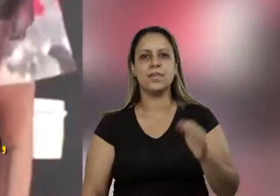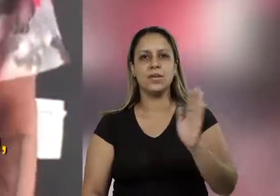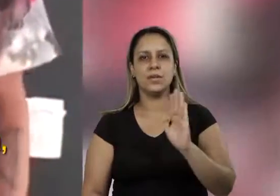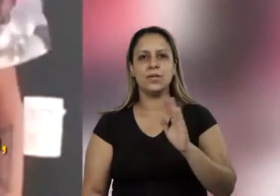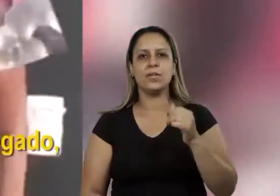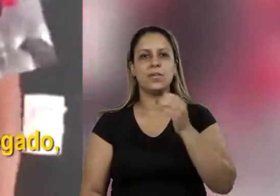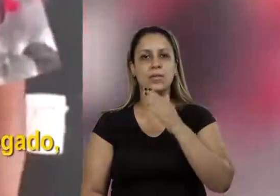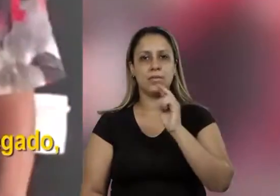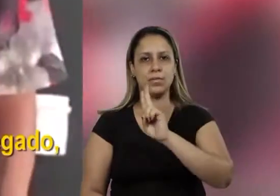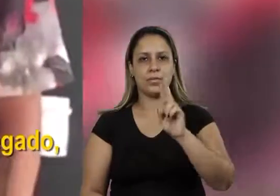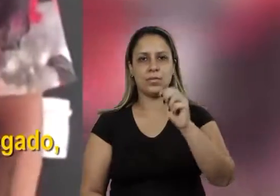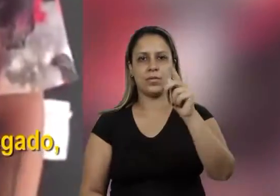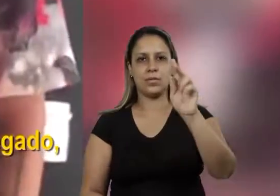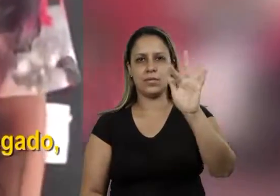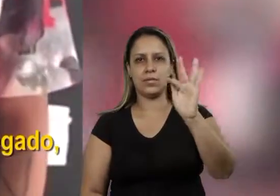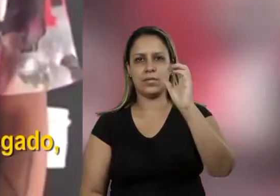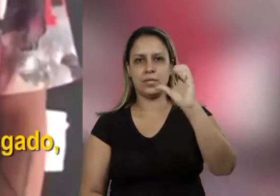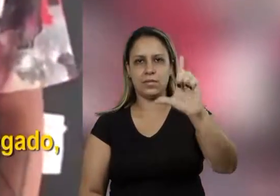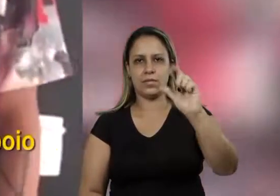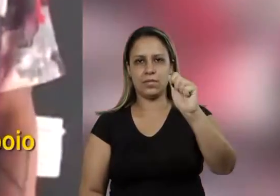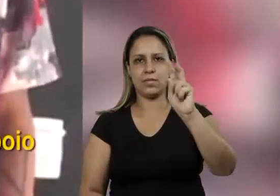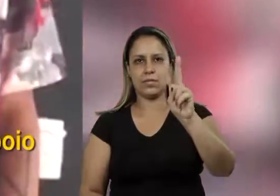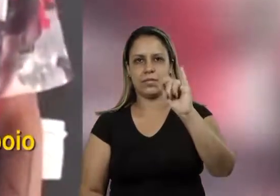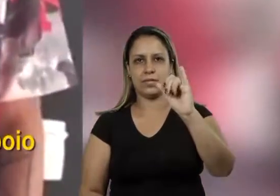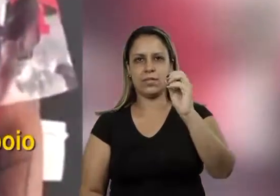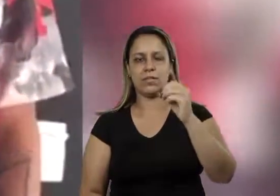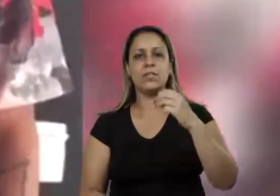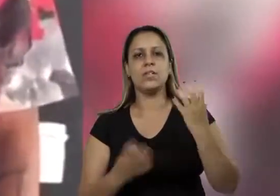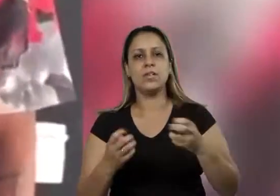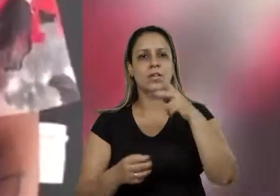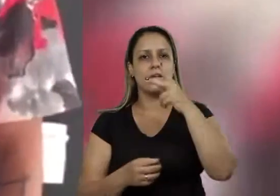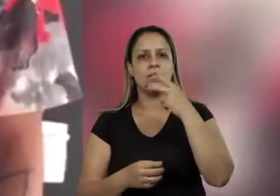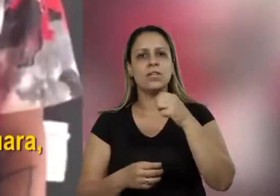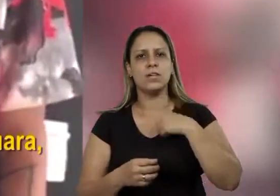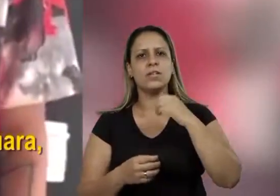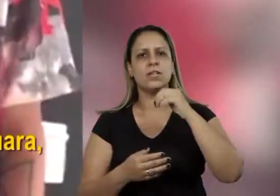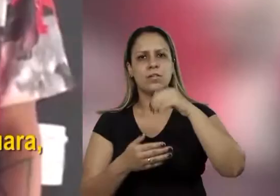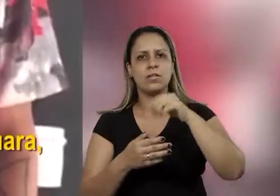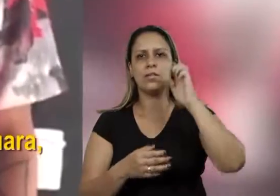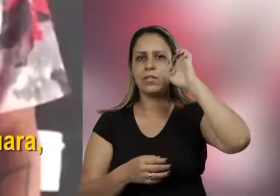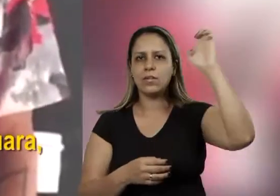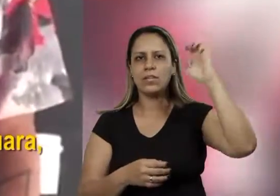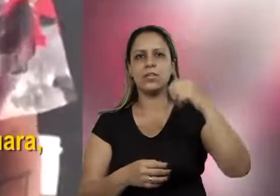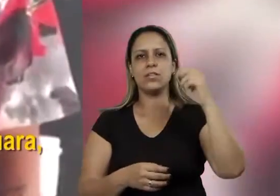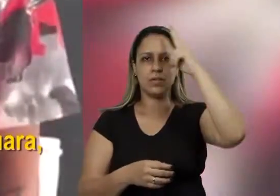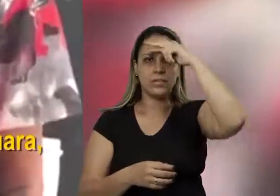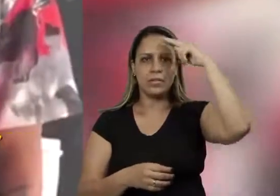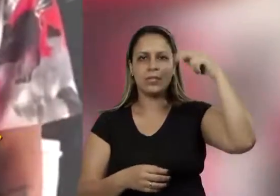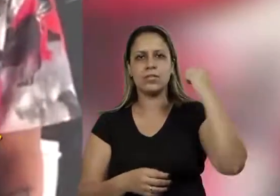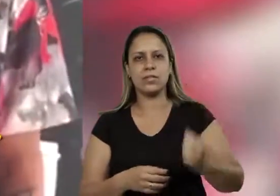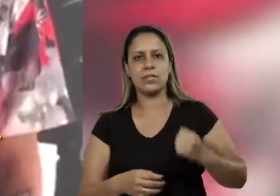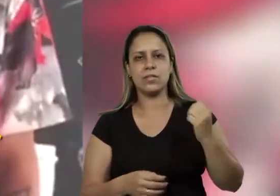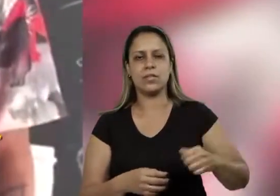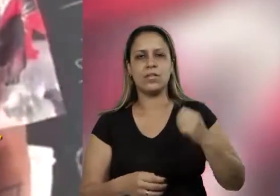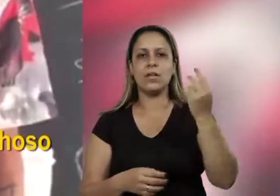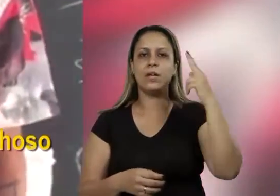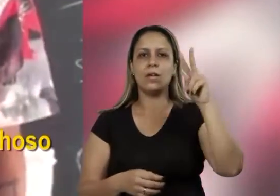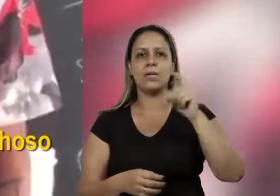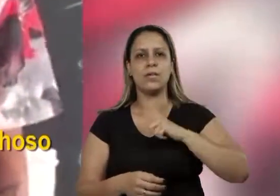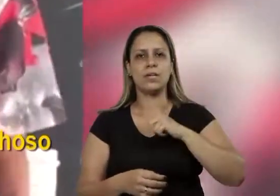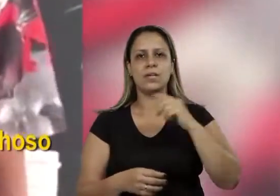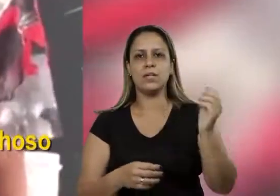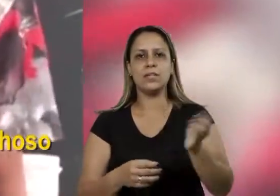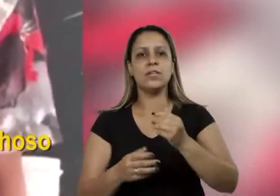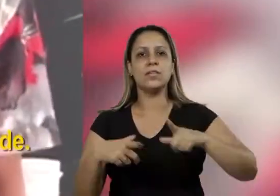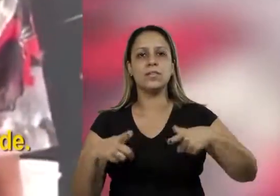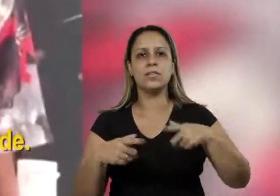Salve, salve rapaziada! Aqui quem tá falando é Flávio Renegado. Quero deixar aqui meu apoio para Edinho Silva, para a Prefeitura de Araraquara. Ele poder retomar todo